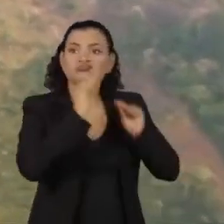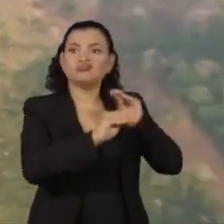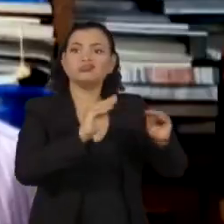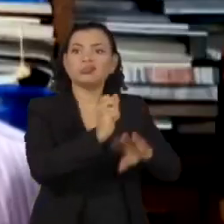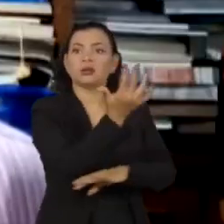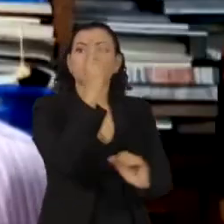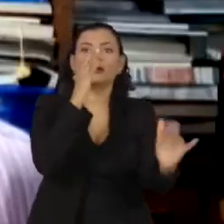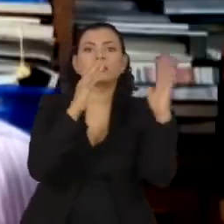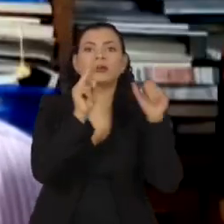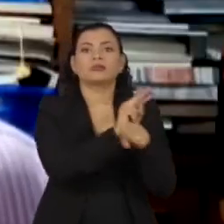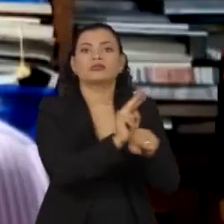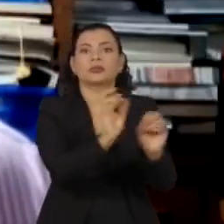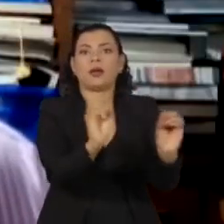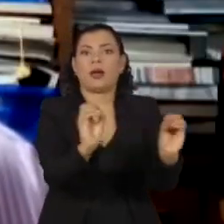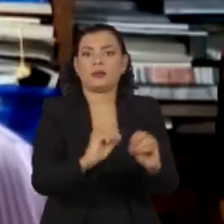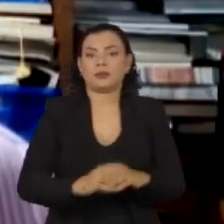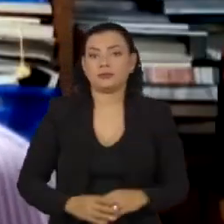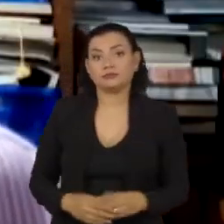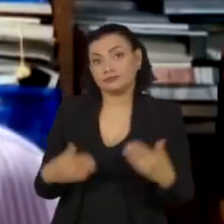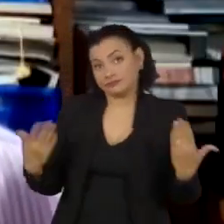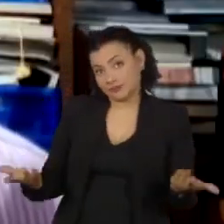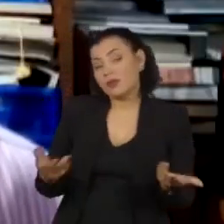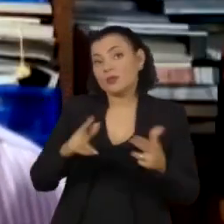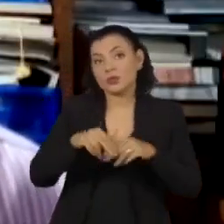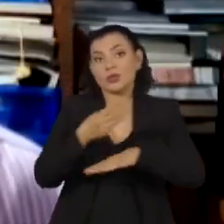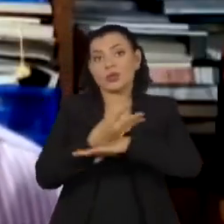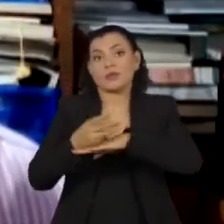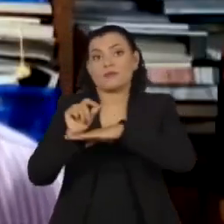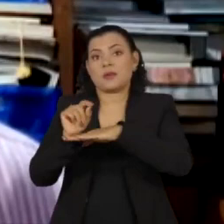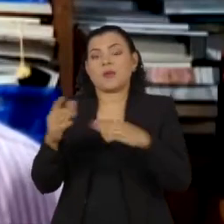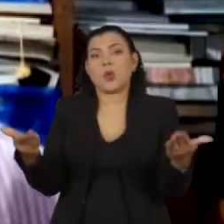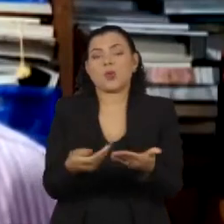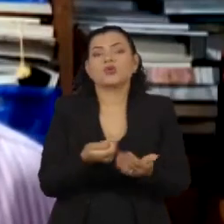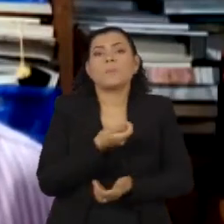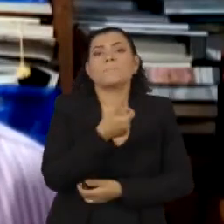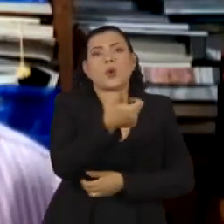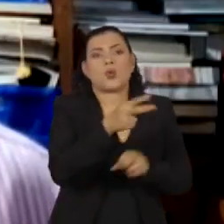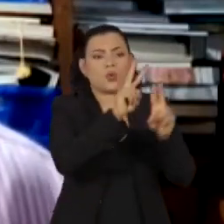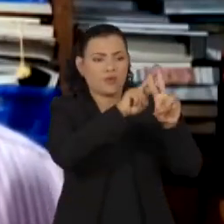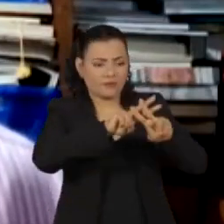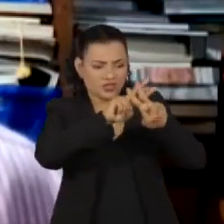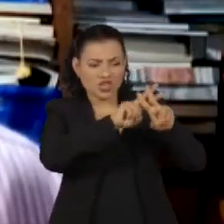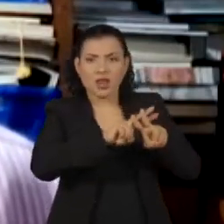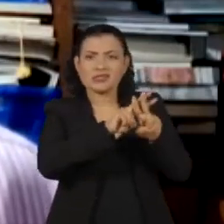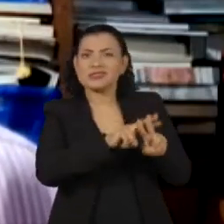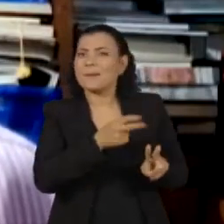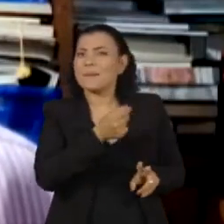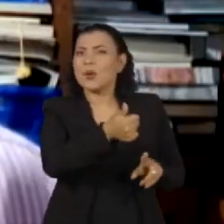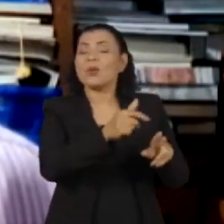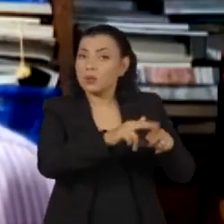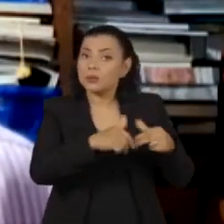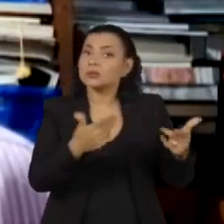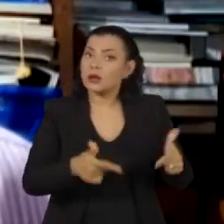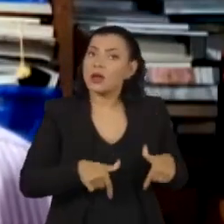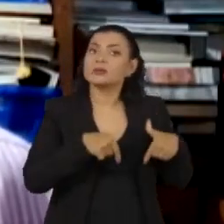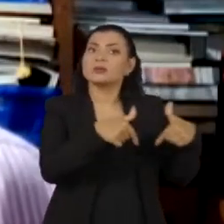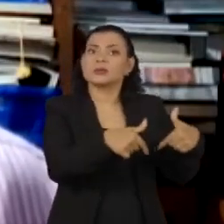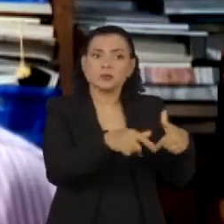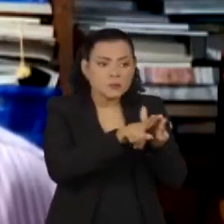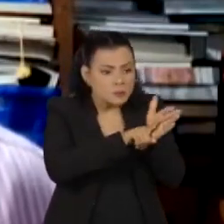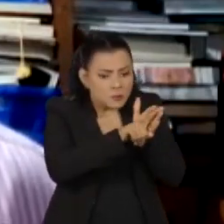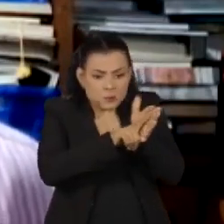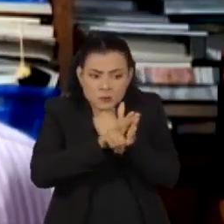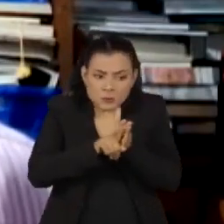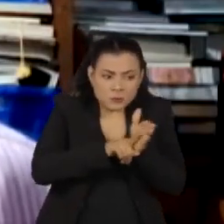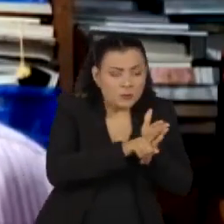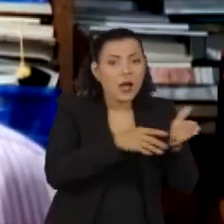ambiental. Os poucos fiscais que o Ibama tem atualmente, eu acredito que eles estão realizando tudo aquilo que tem que ser